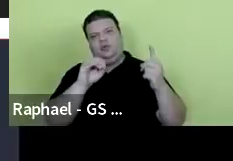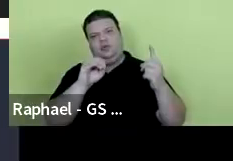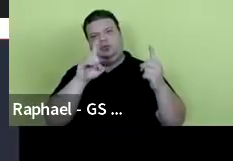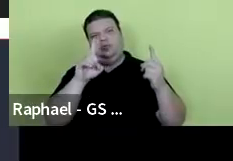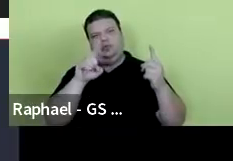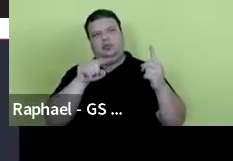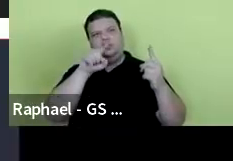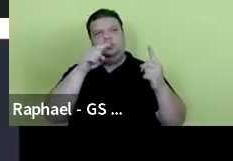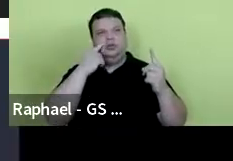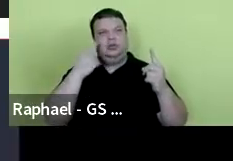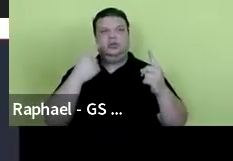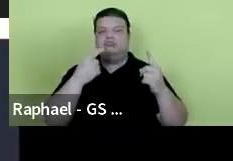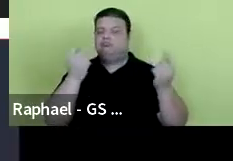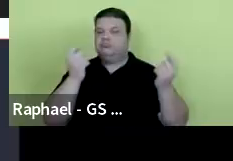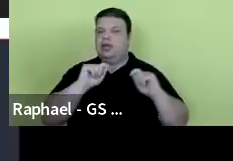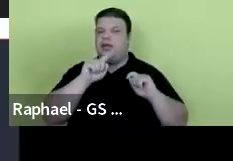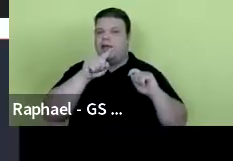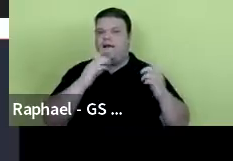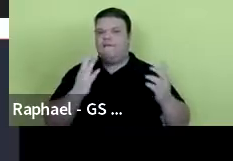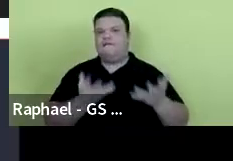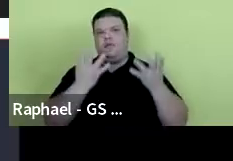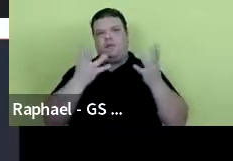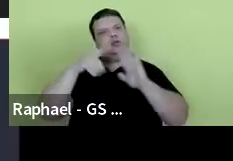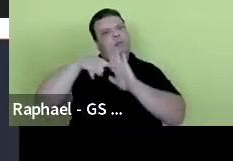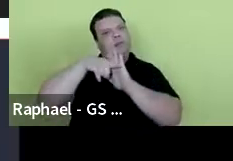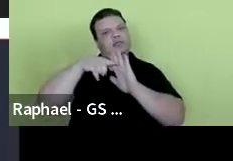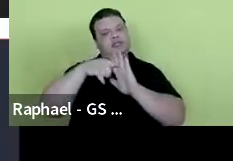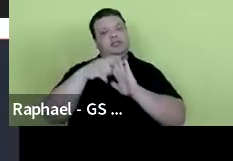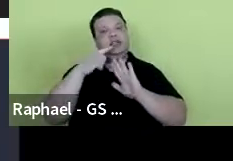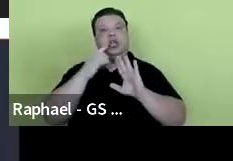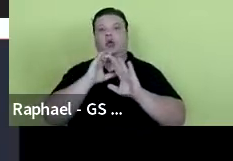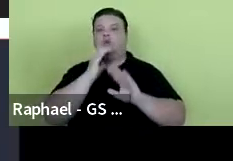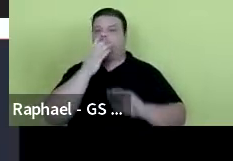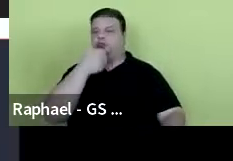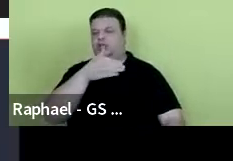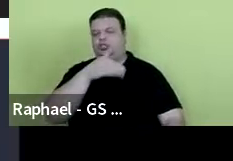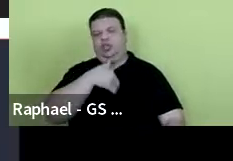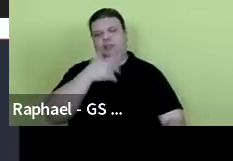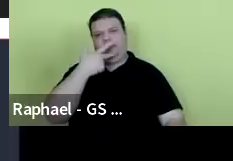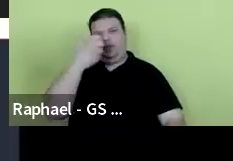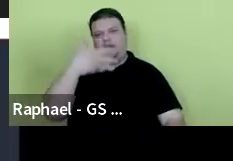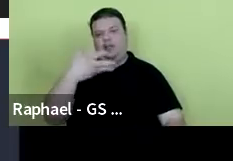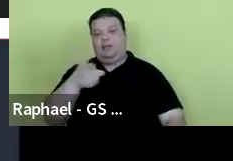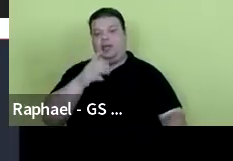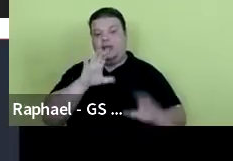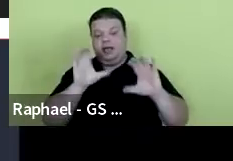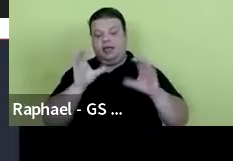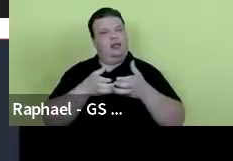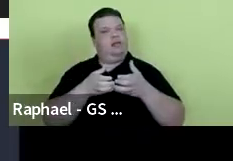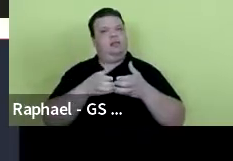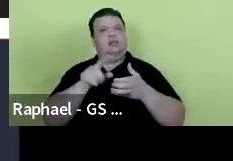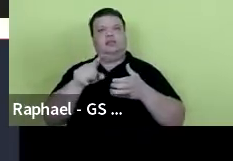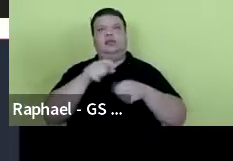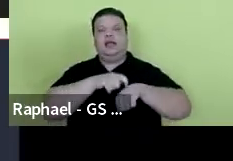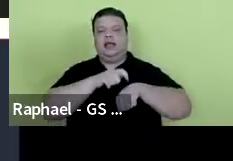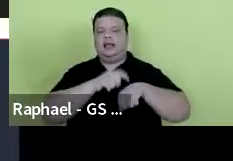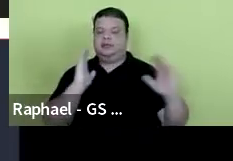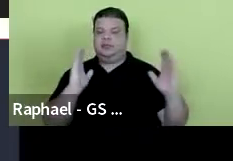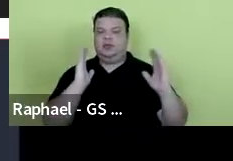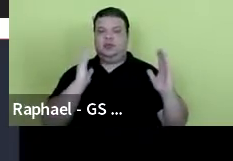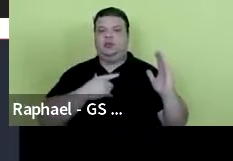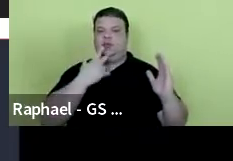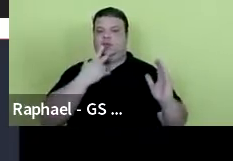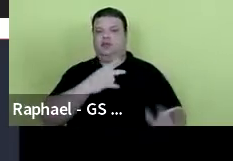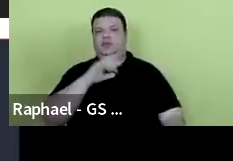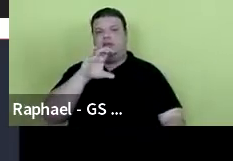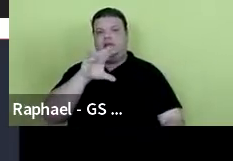de fomento à pesquisa, e eu deixei justamente para falar da minha equipe nesse momento, que no momento nós temos a Cláudia